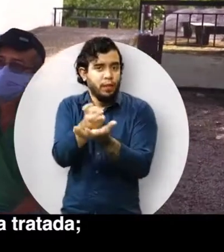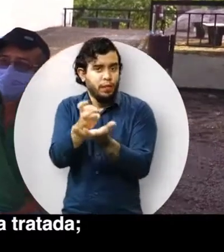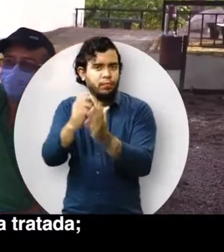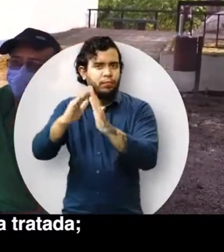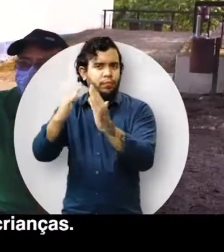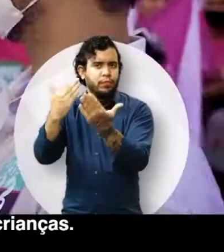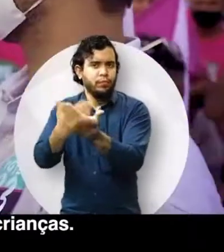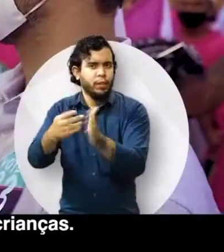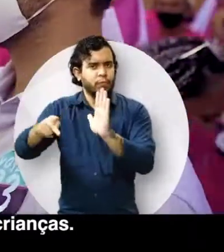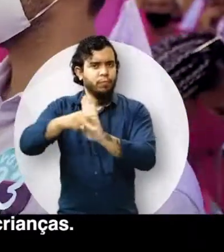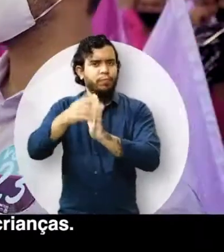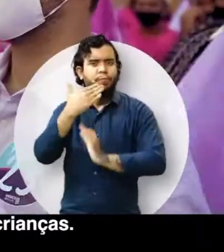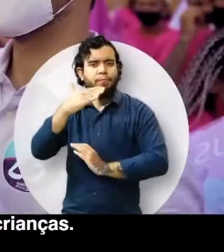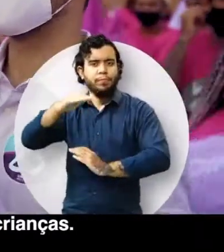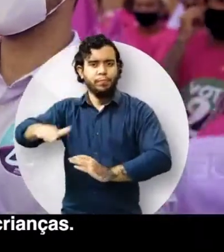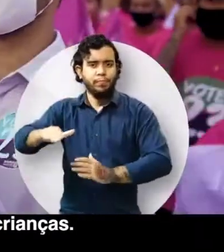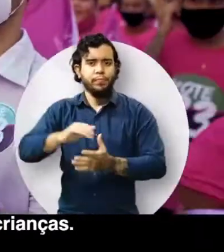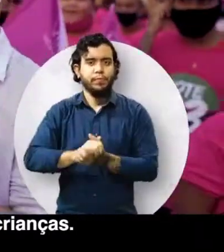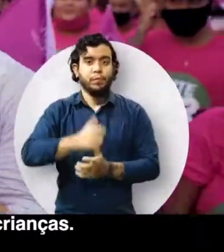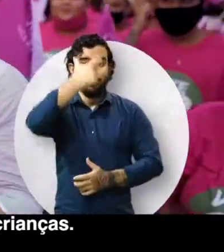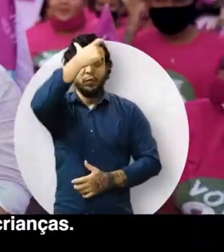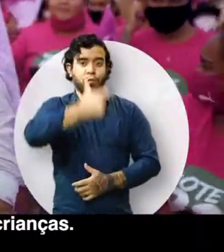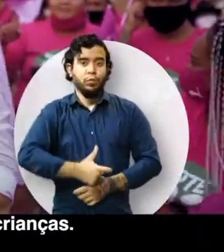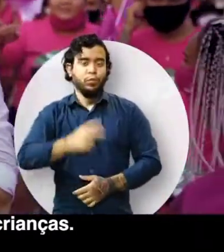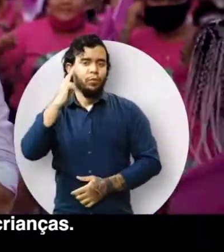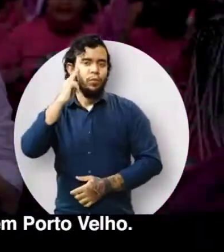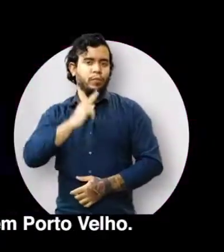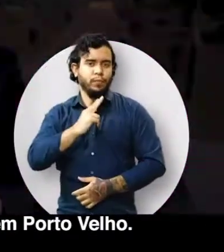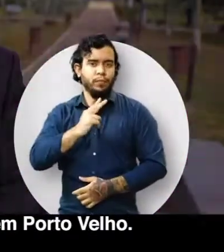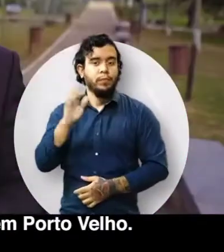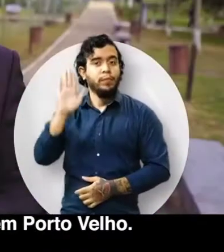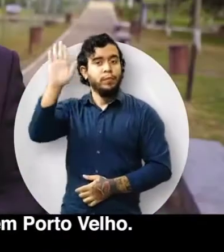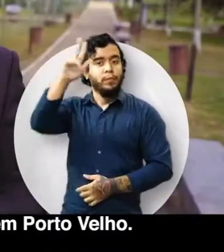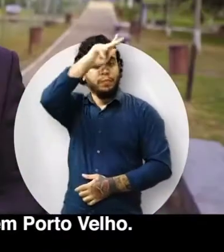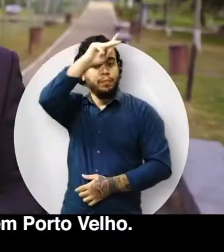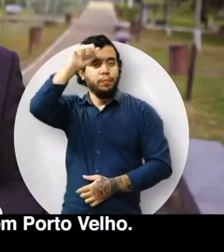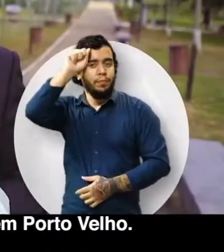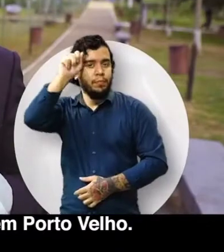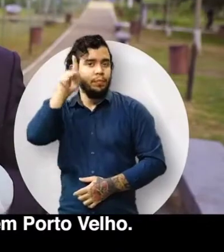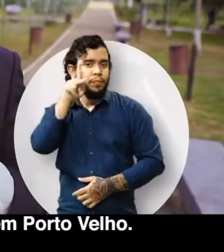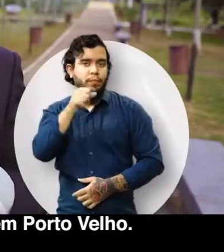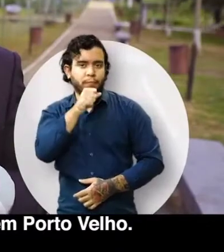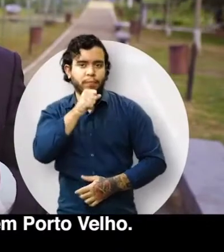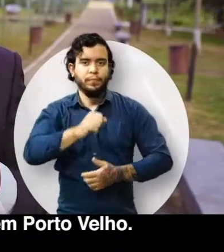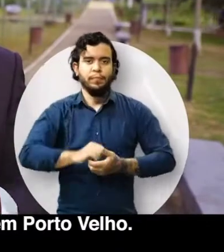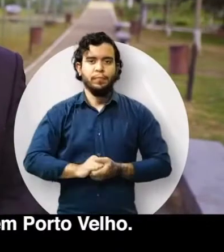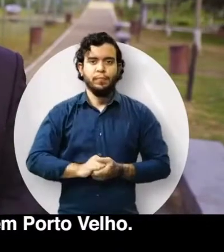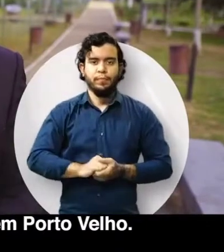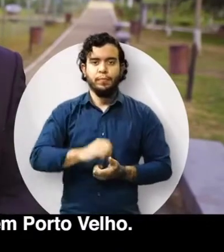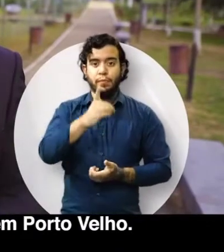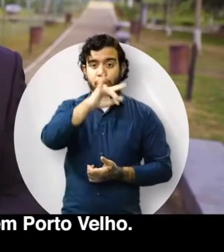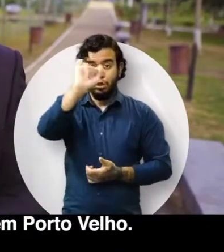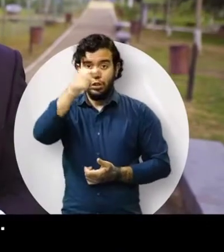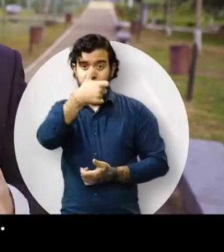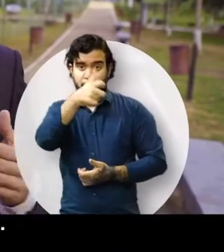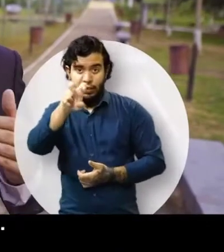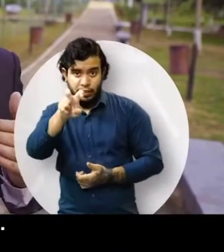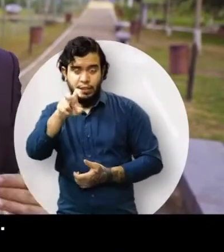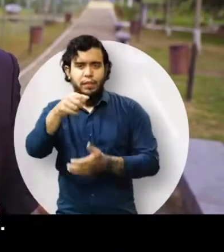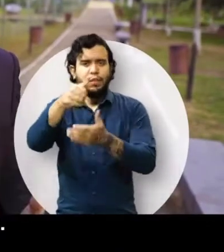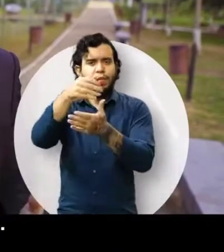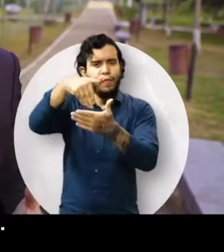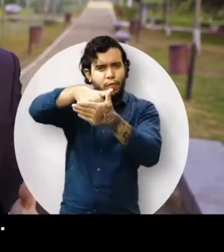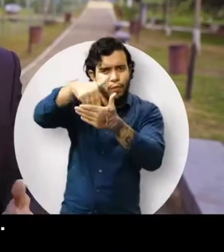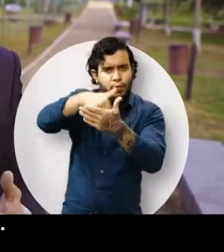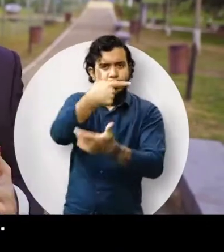tratada. Por creches e escolas para as nossas crianças. Eu sou Vinícius Miguel, candidato a prefeito em Porto Velho. No